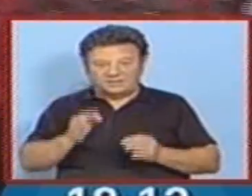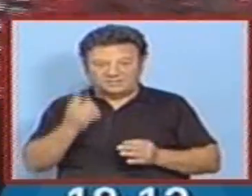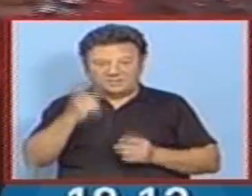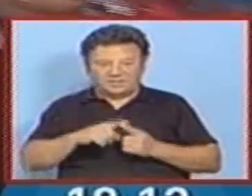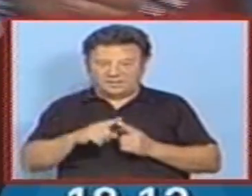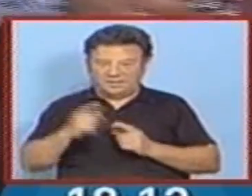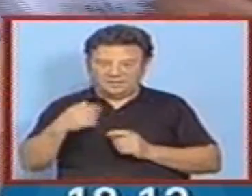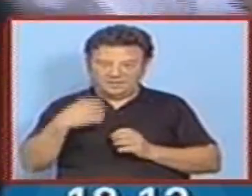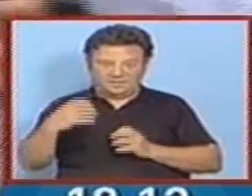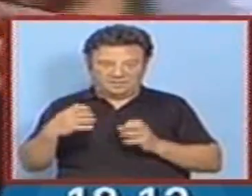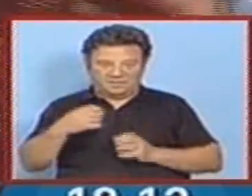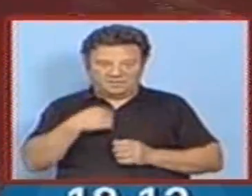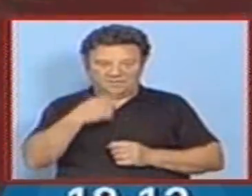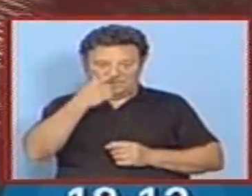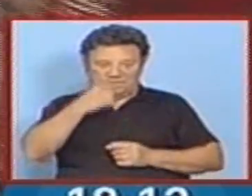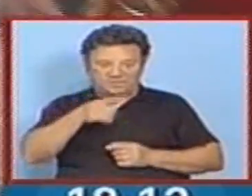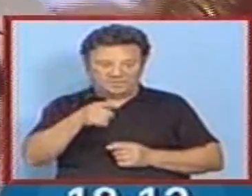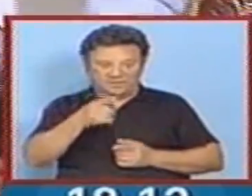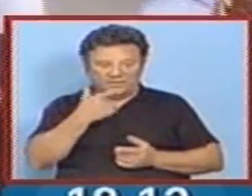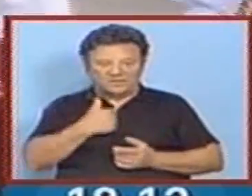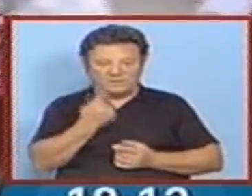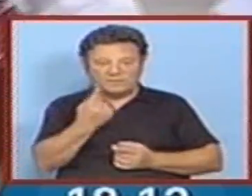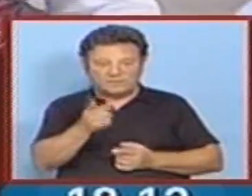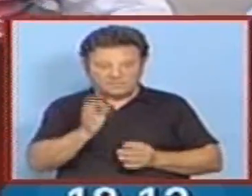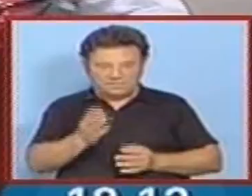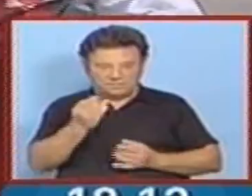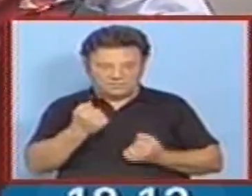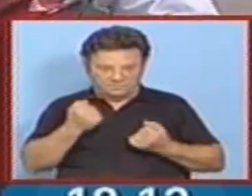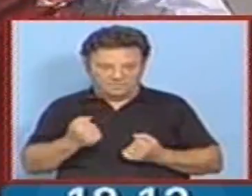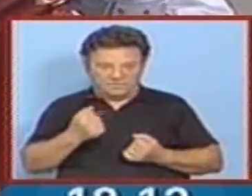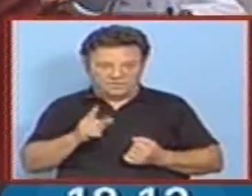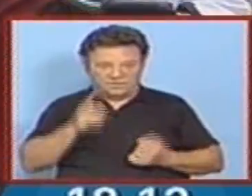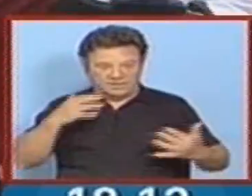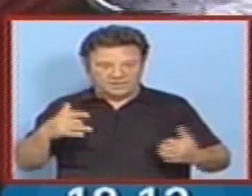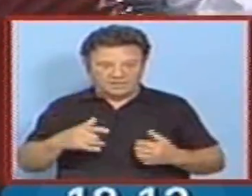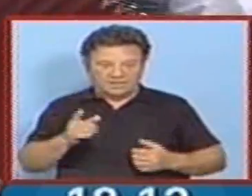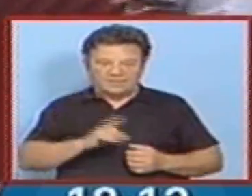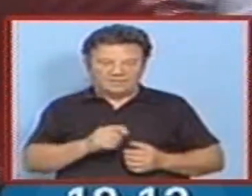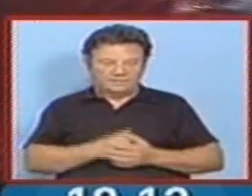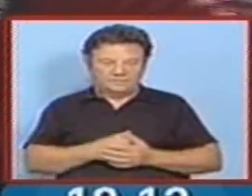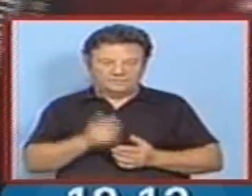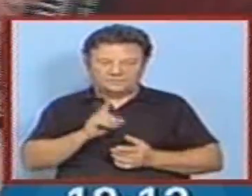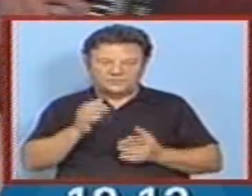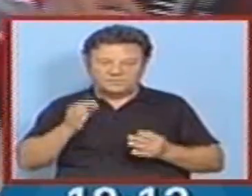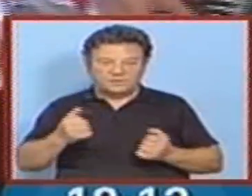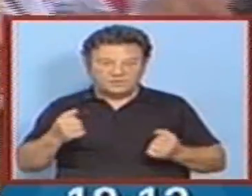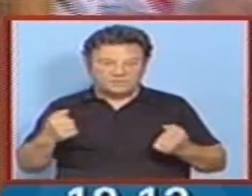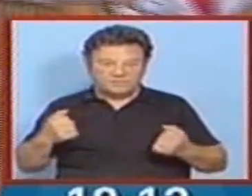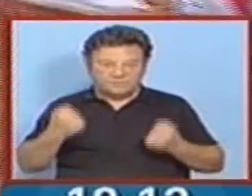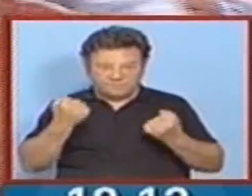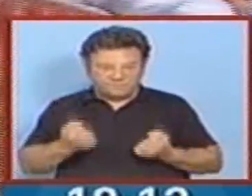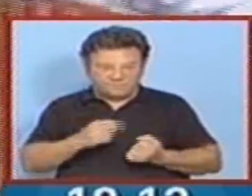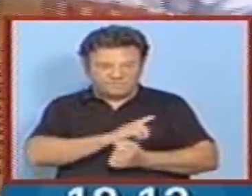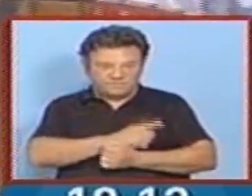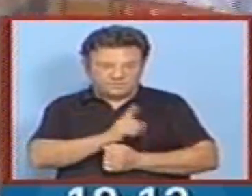aquela rivalidade e que dizia a concertina. Sameiro, diga-me uma coisa, é preciso muita força para tocar a concertina? Não, não é preciso força